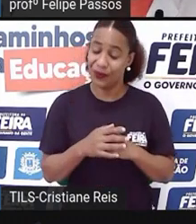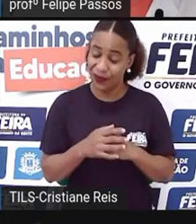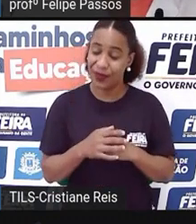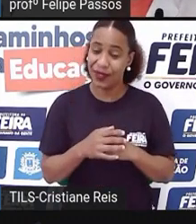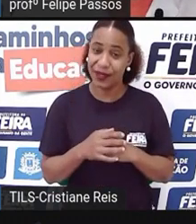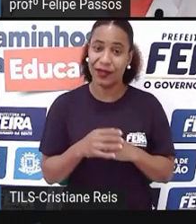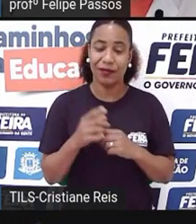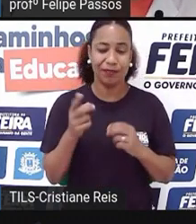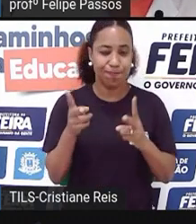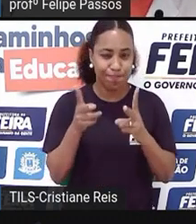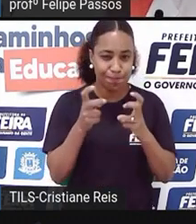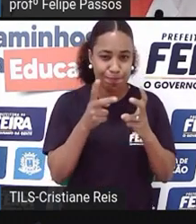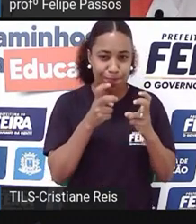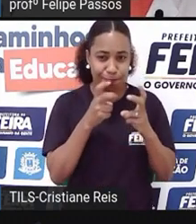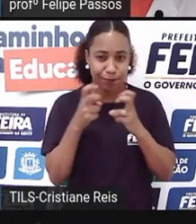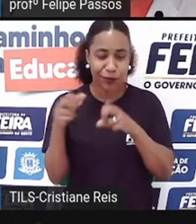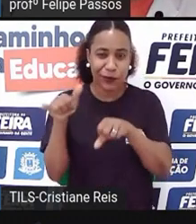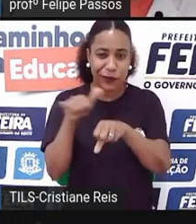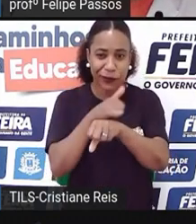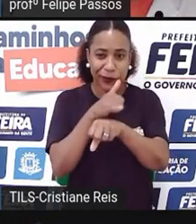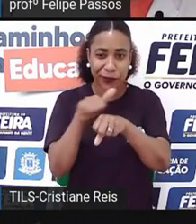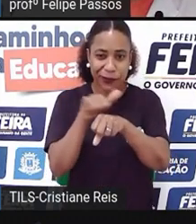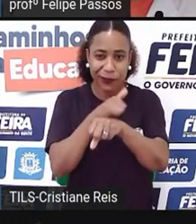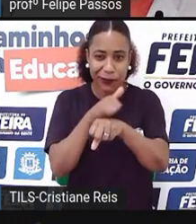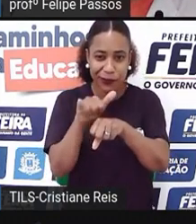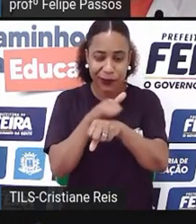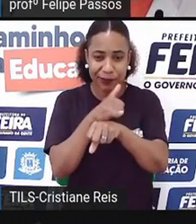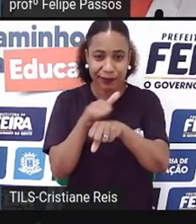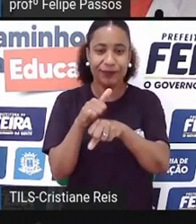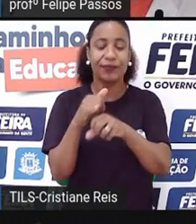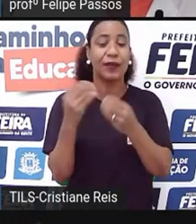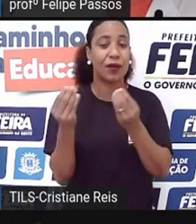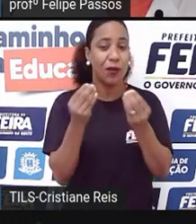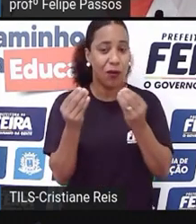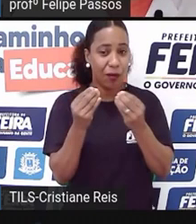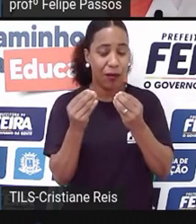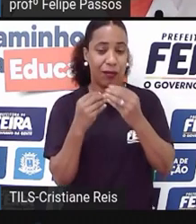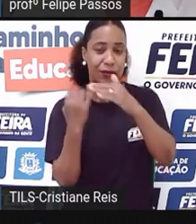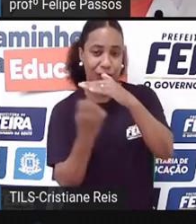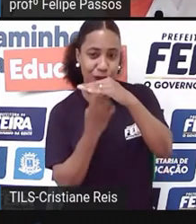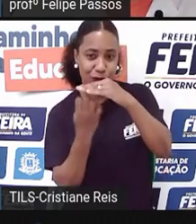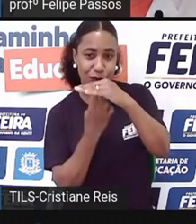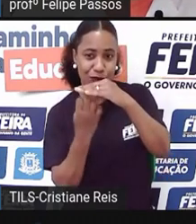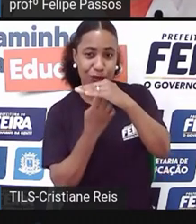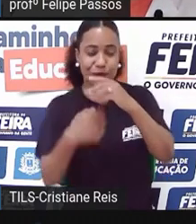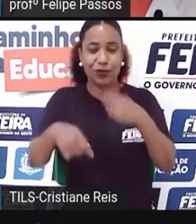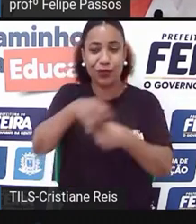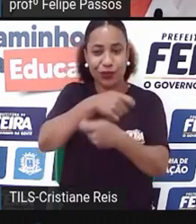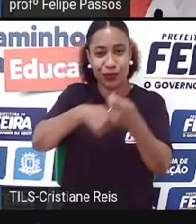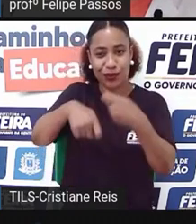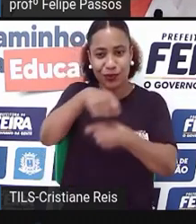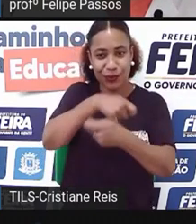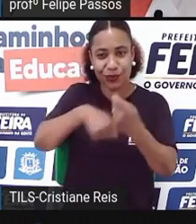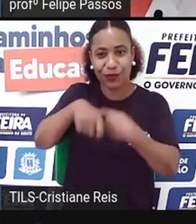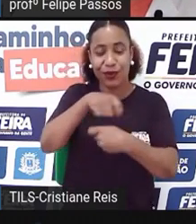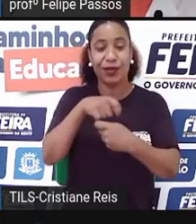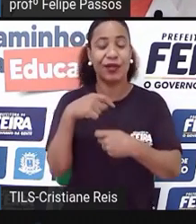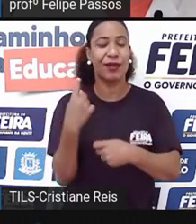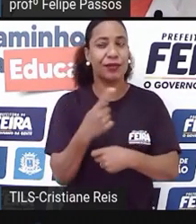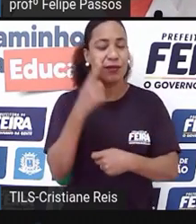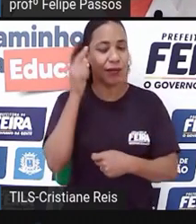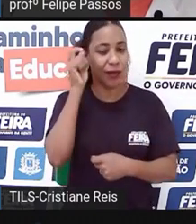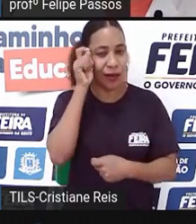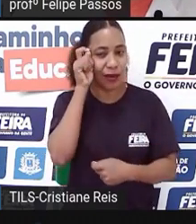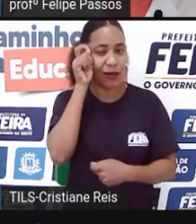percepção que o universo globalizado da informação está aí para isso, para termos acesso a isso, e